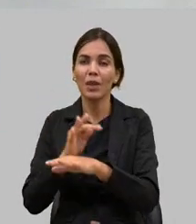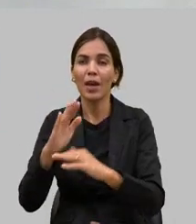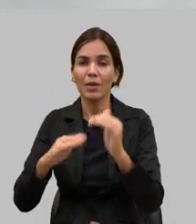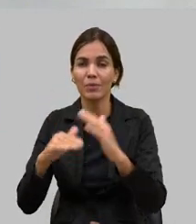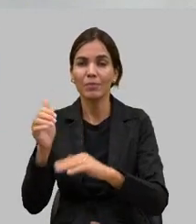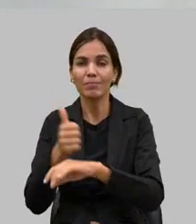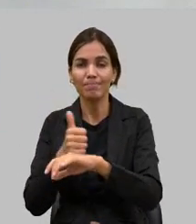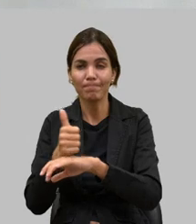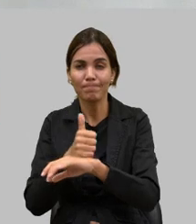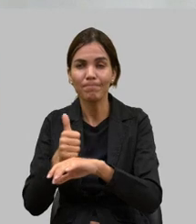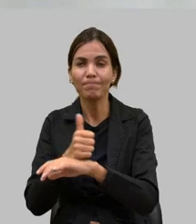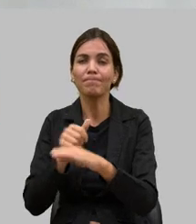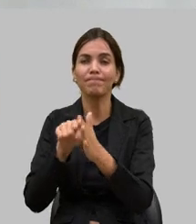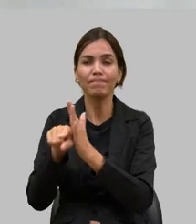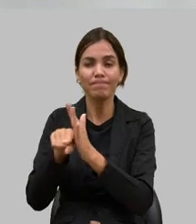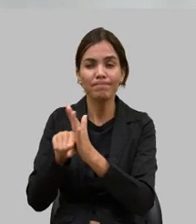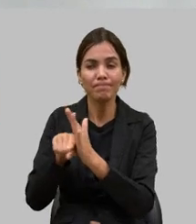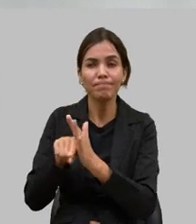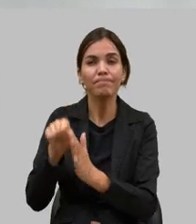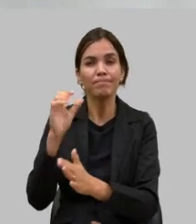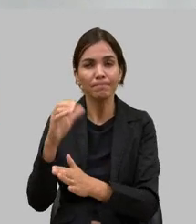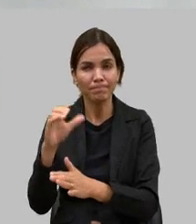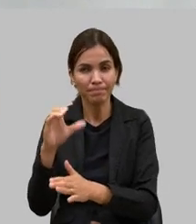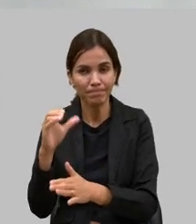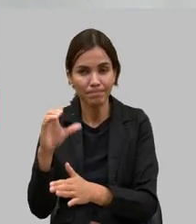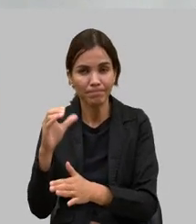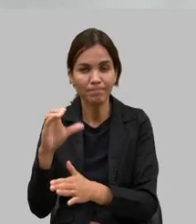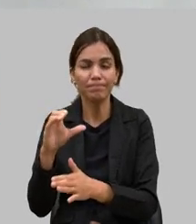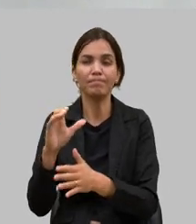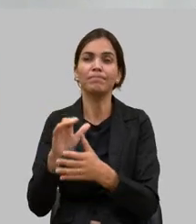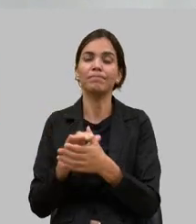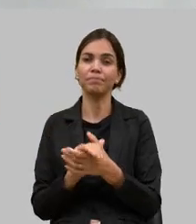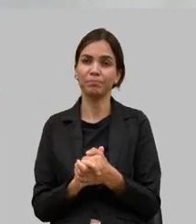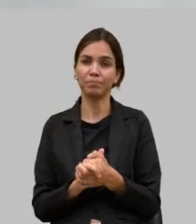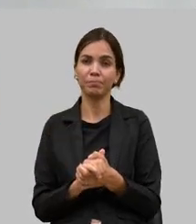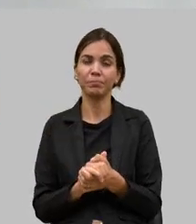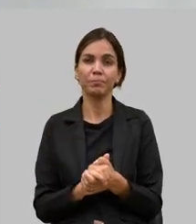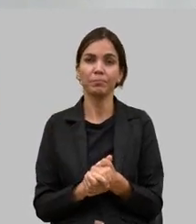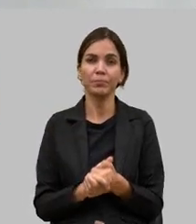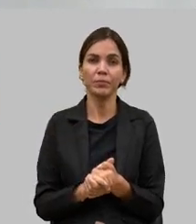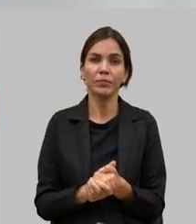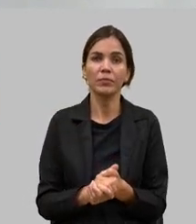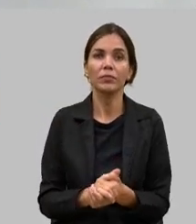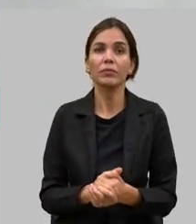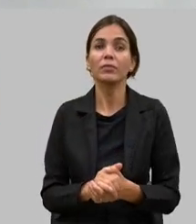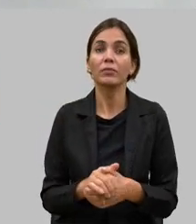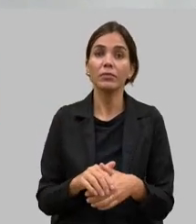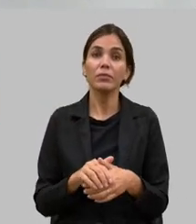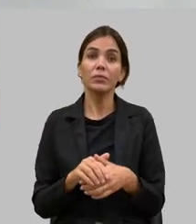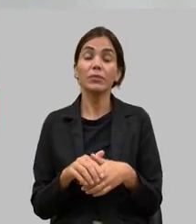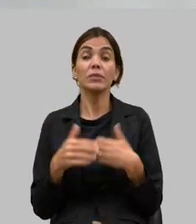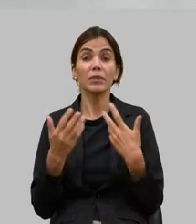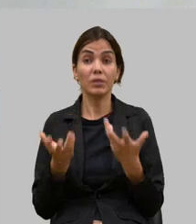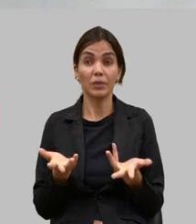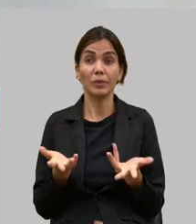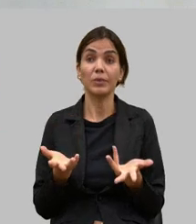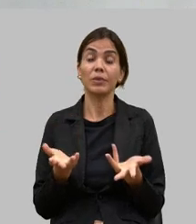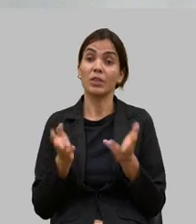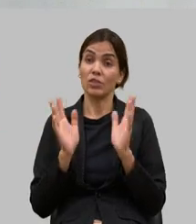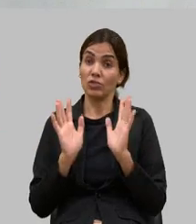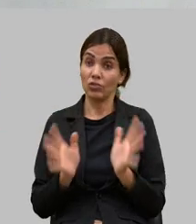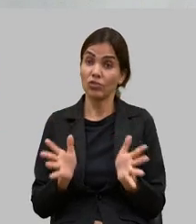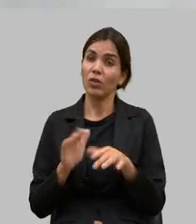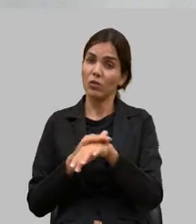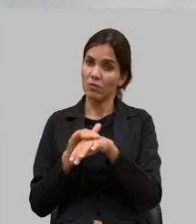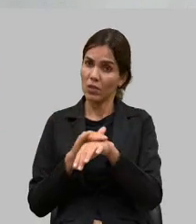interesses genuínos da gestão da agropecuária no estado mas Thales nós já conversamos sobre esse